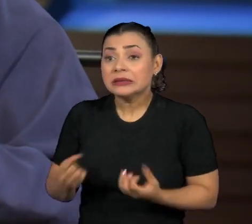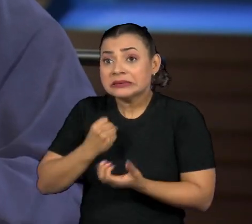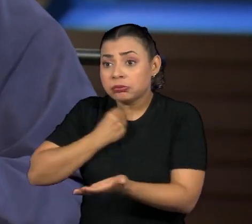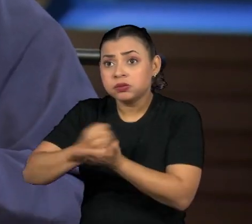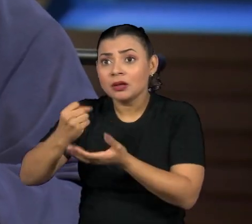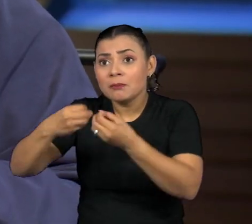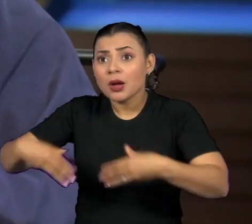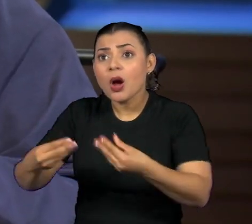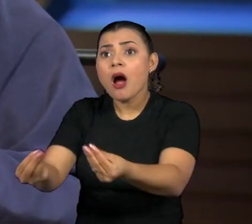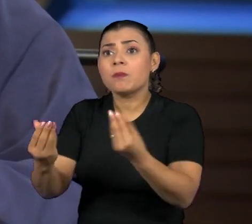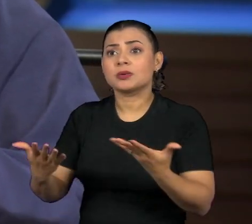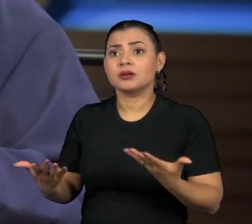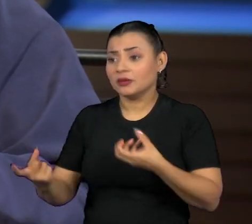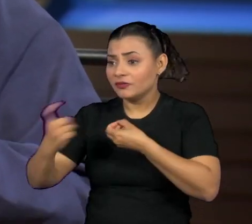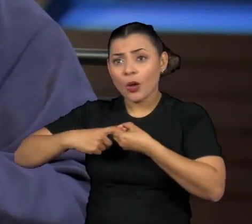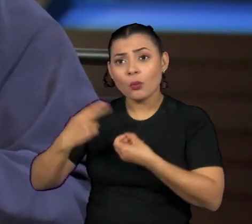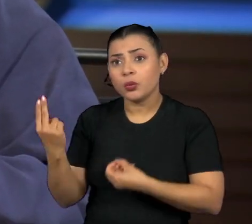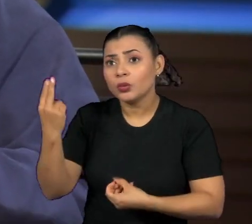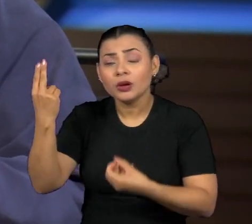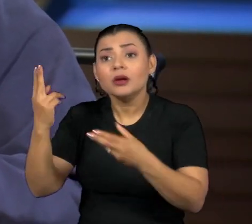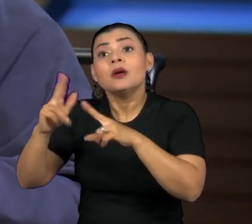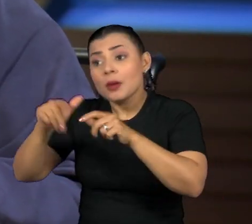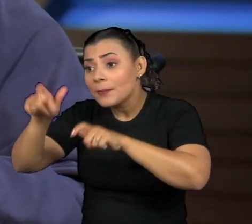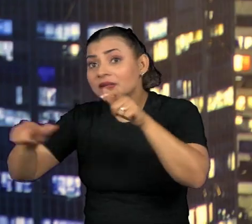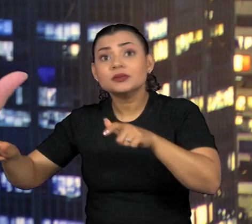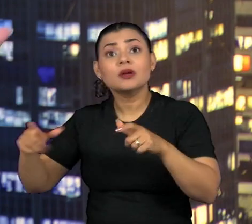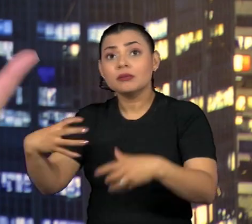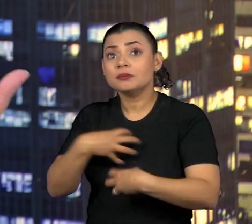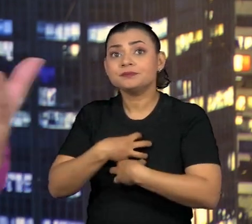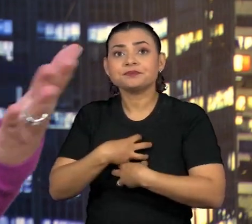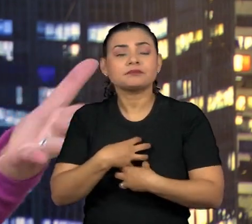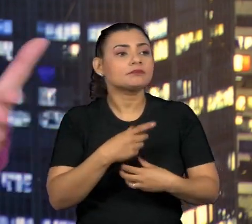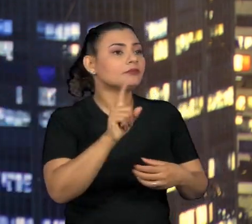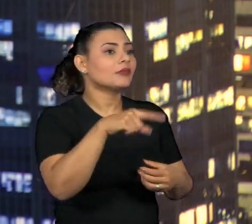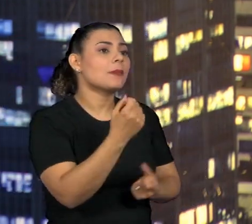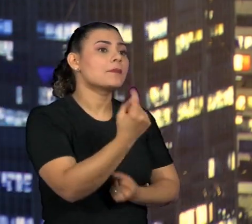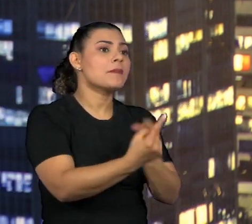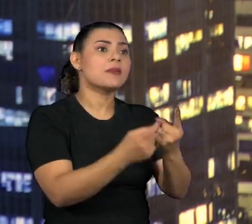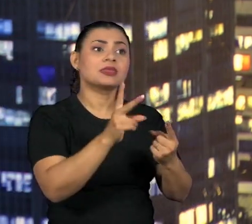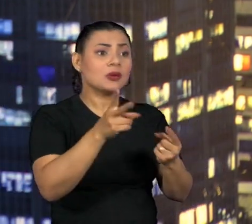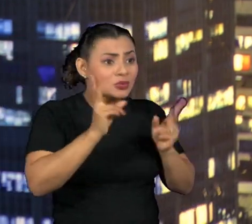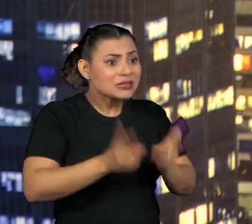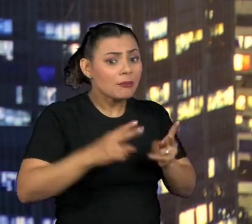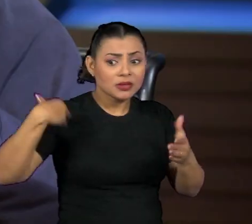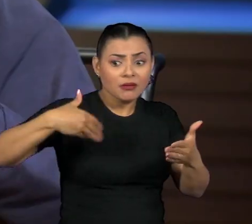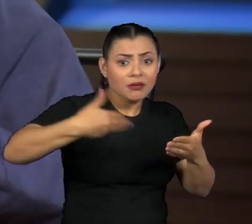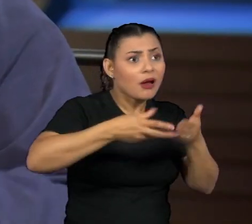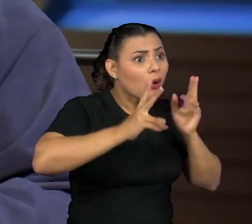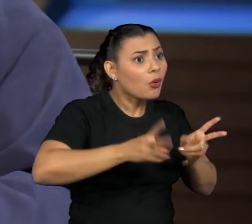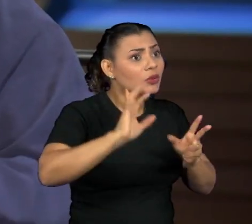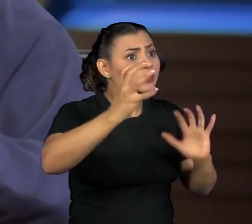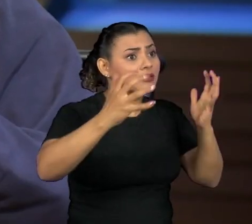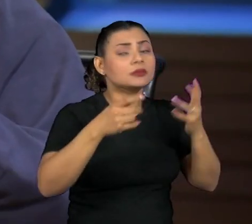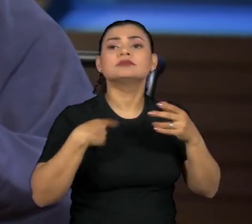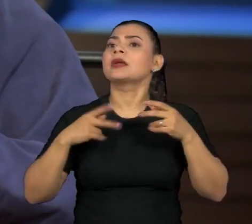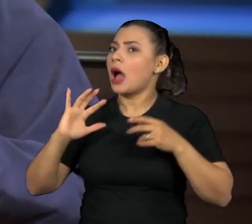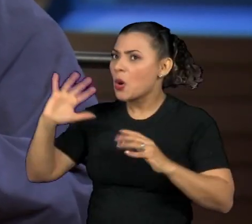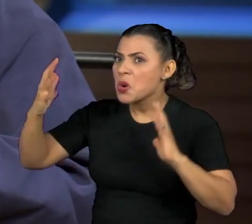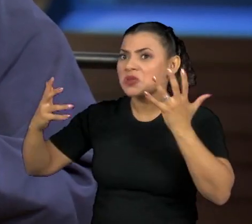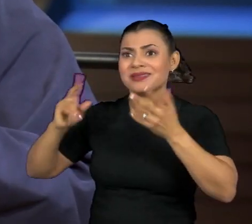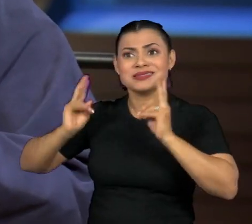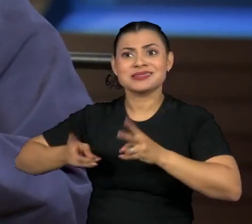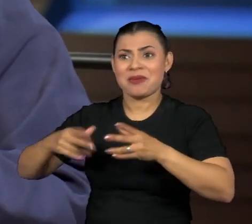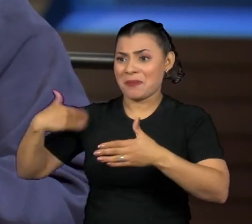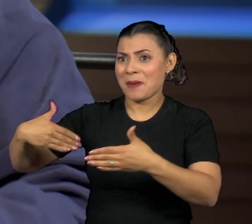as pessoas não causam impacto do mesmo jeito. um caso isolado, é cada vez mais frequente também? é cada vez mais frequente, com mais intensidade.